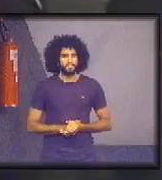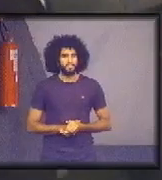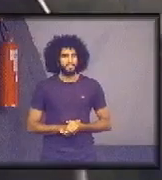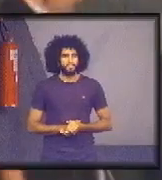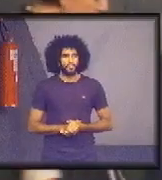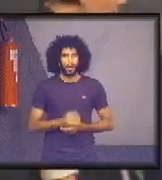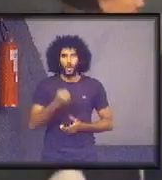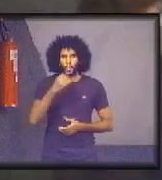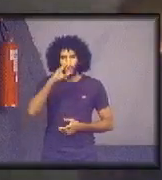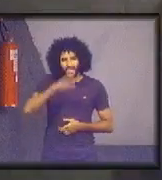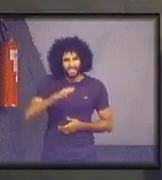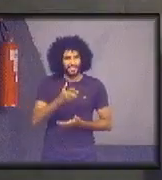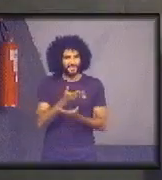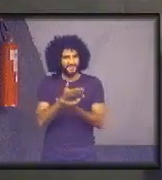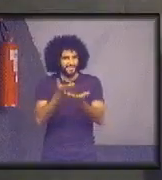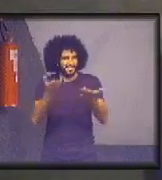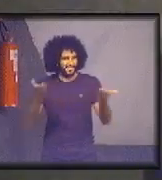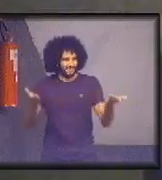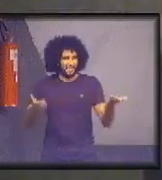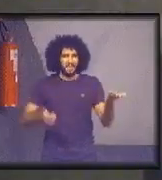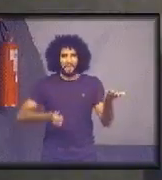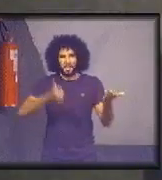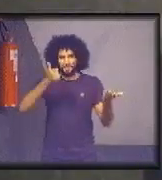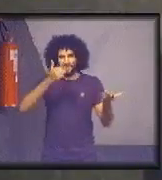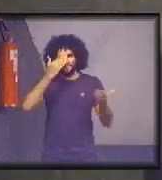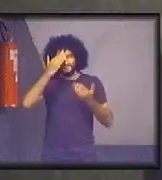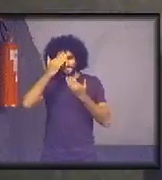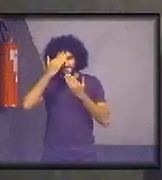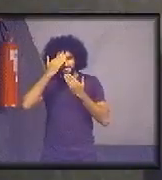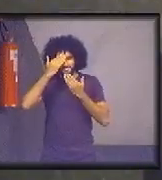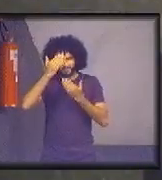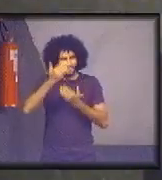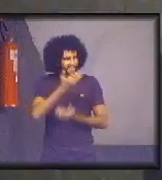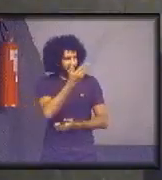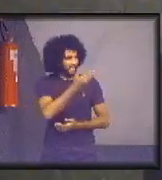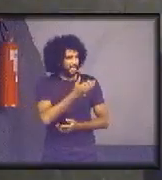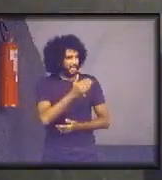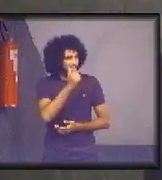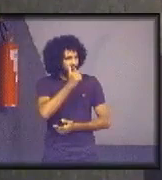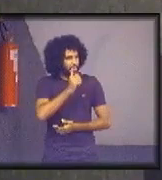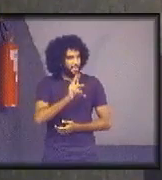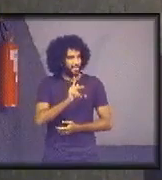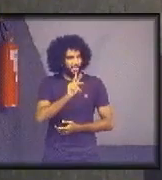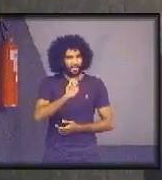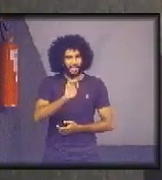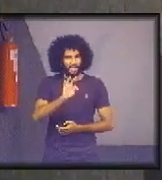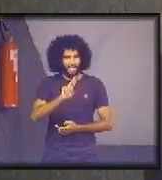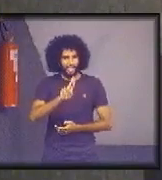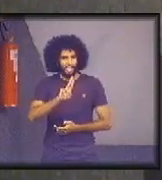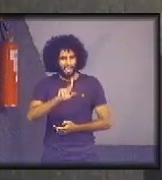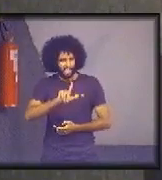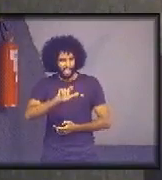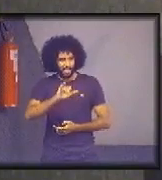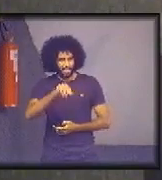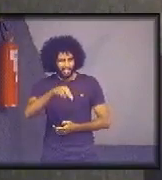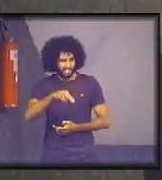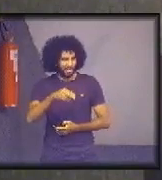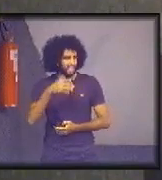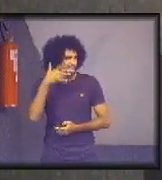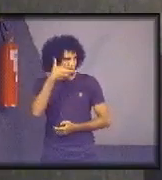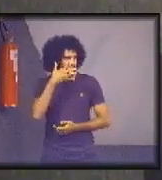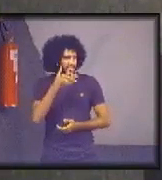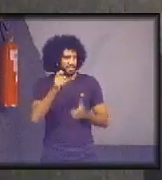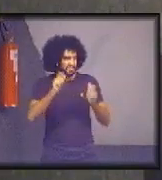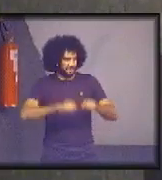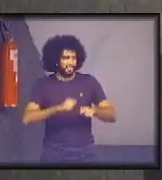Boa tarde a todos. Primeiro, gostaria de agradecer a Kathleen Feitosa pelo espaço tão precioso que disponibilizou ao Tribunal Regional Eleitoral